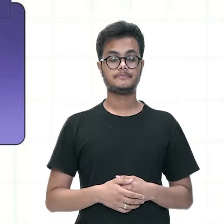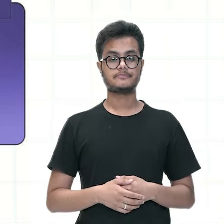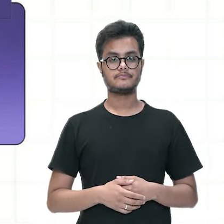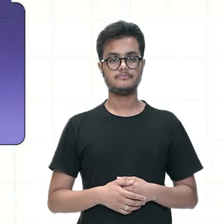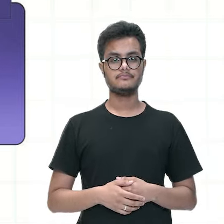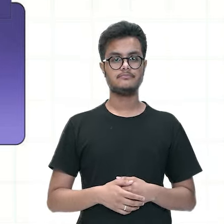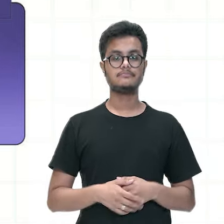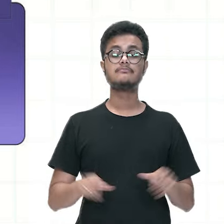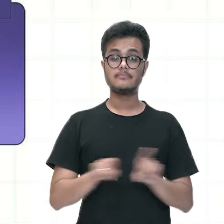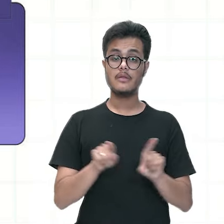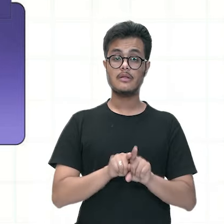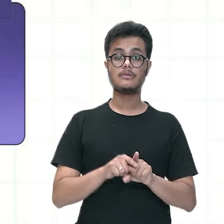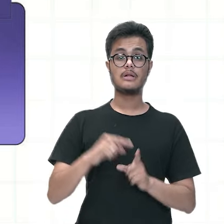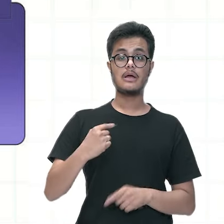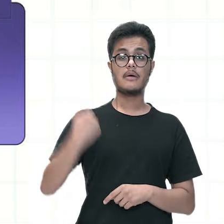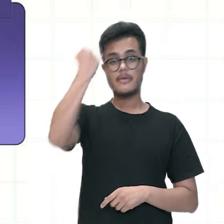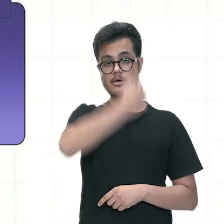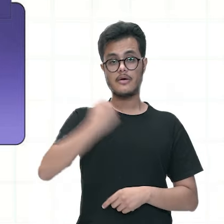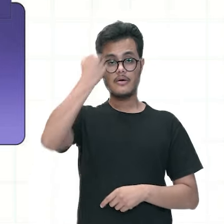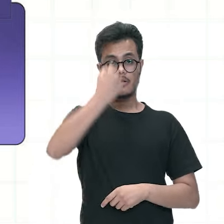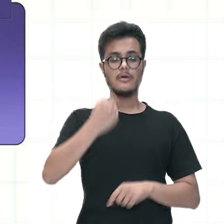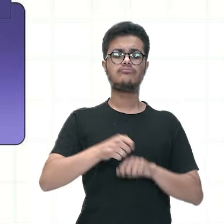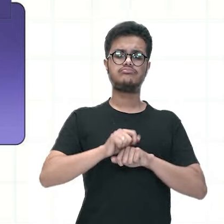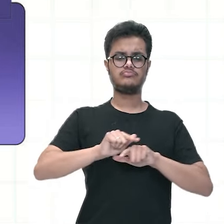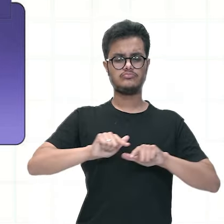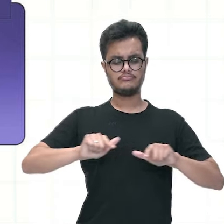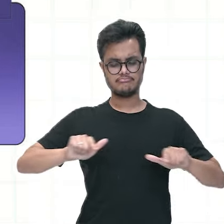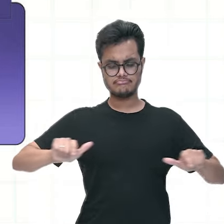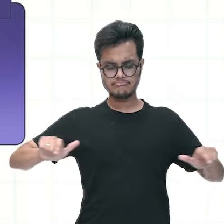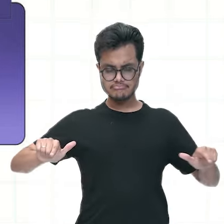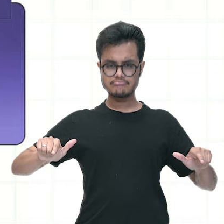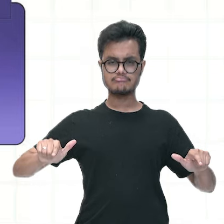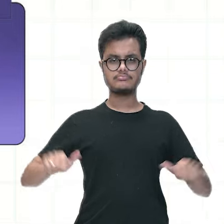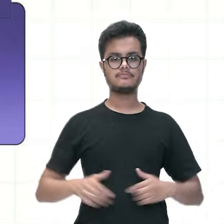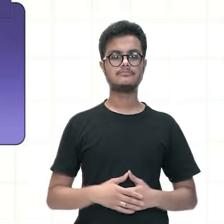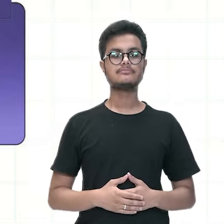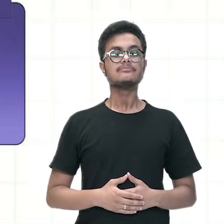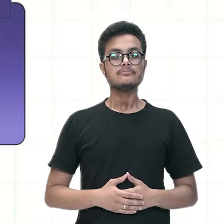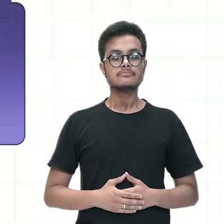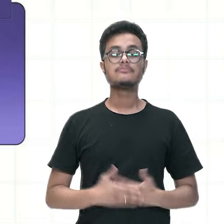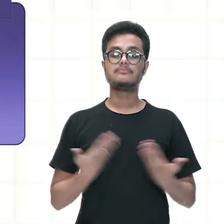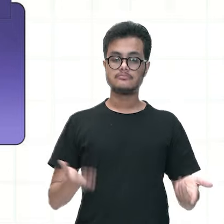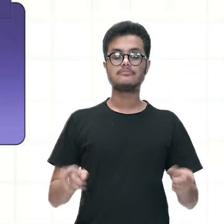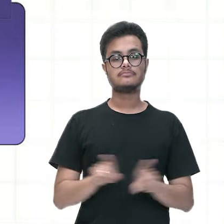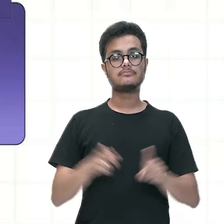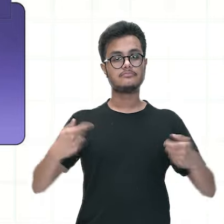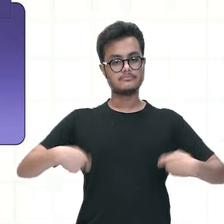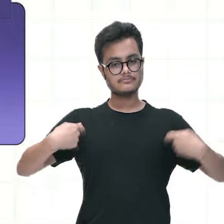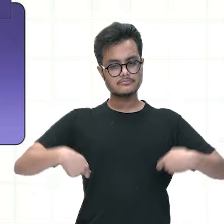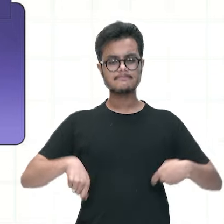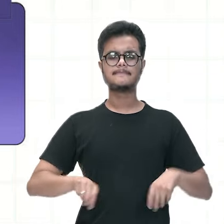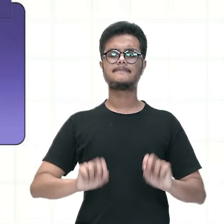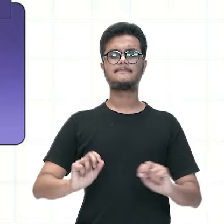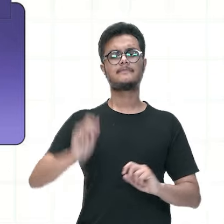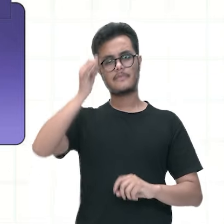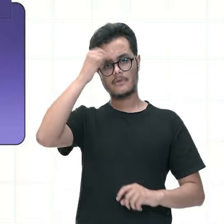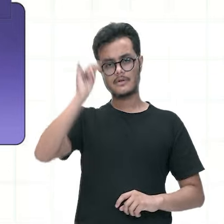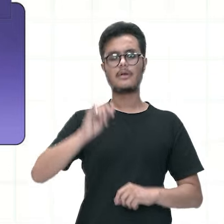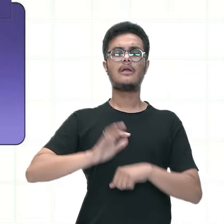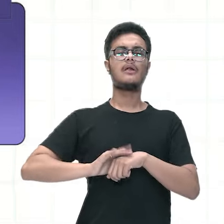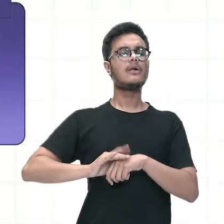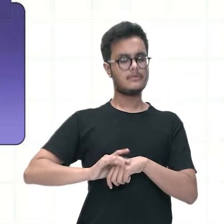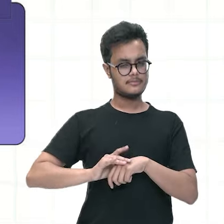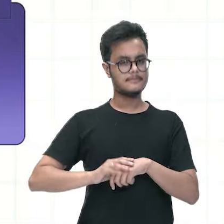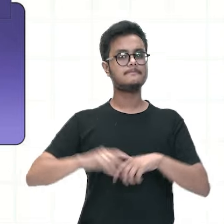manter os pneus sempre secos em locais cobertos também é um cuidado que se deve ter com os pneus que você